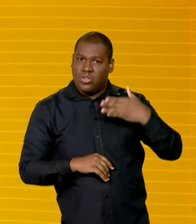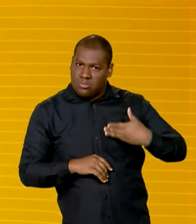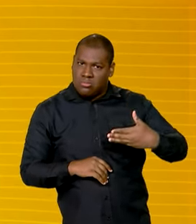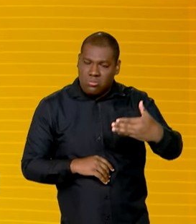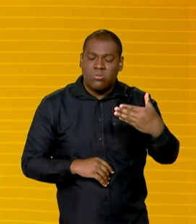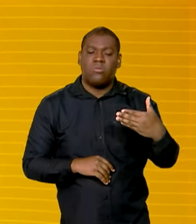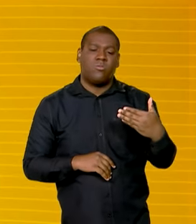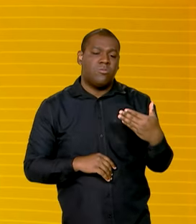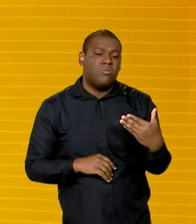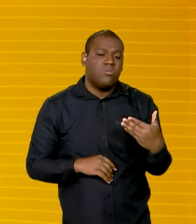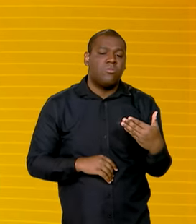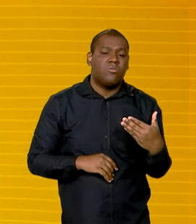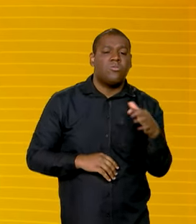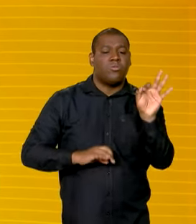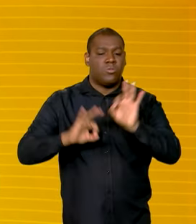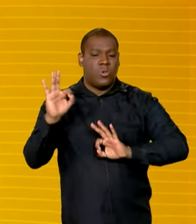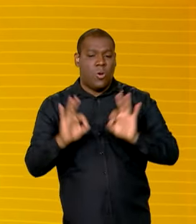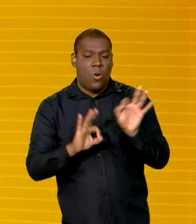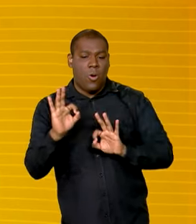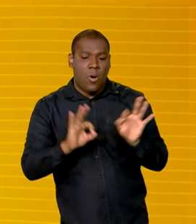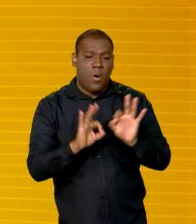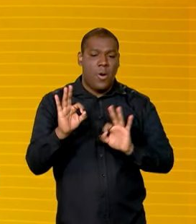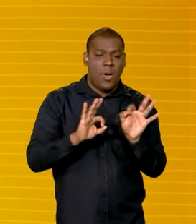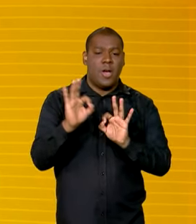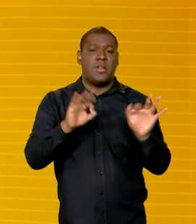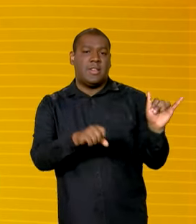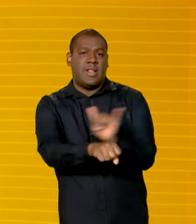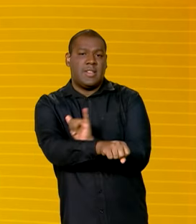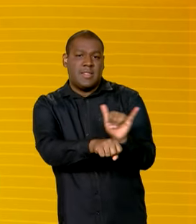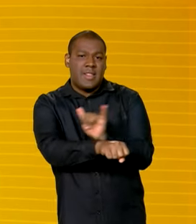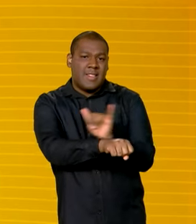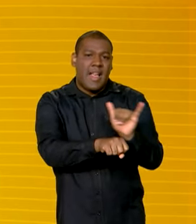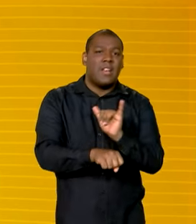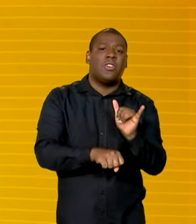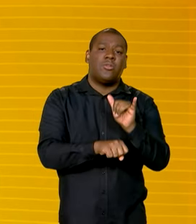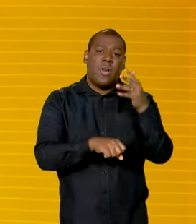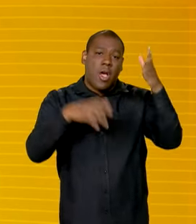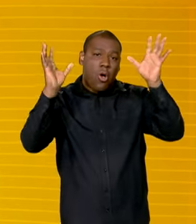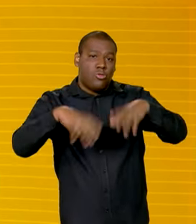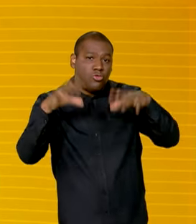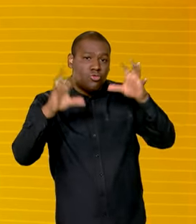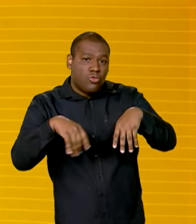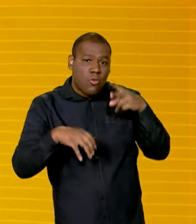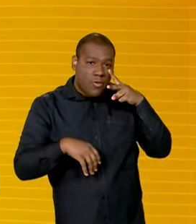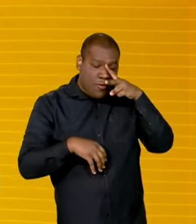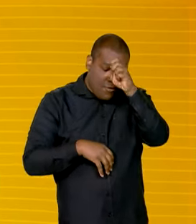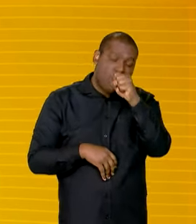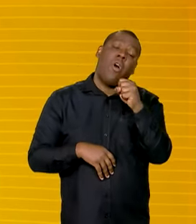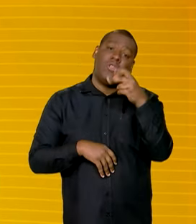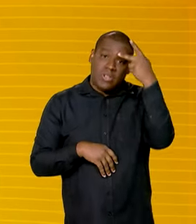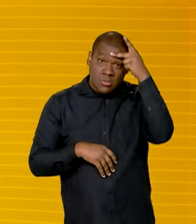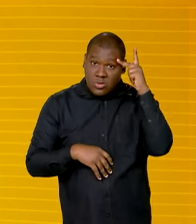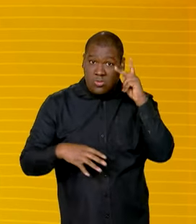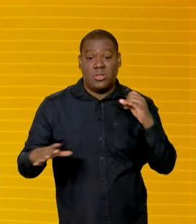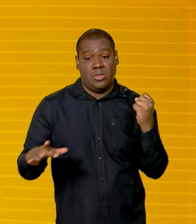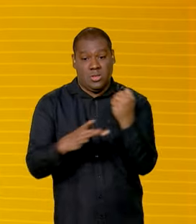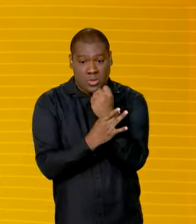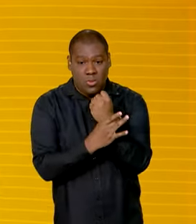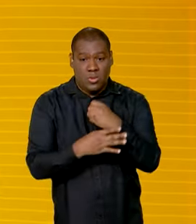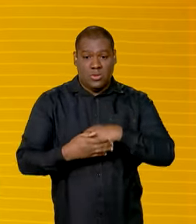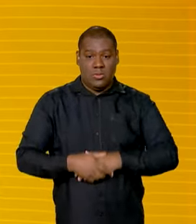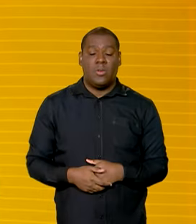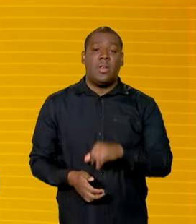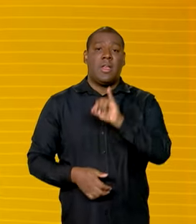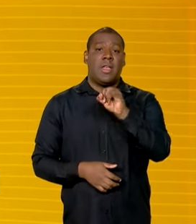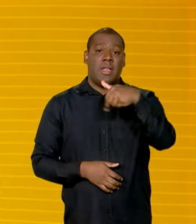como vão se organizar para lidar com essas chuvas nos próximos dias. Segundo a previsão do IMET, que é o Instituto Nacional de Meteorologia, estão